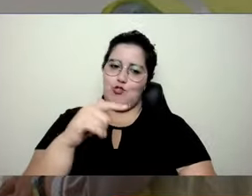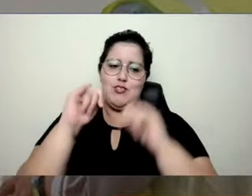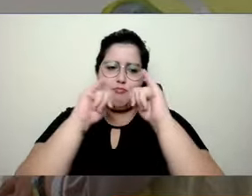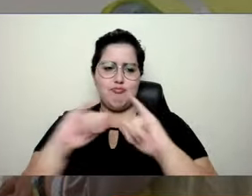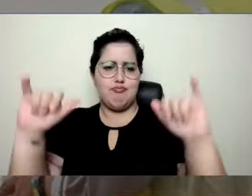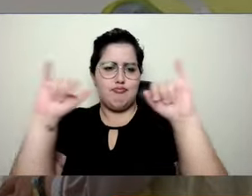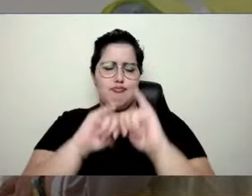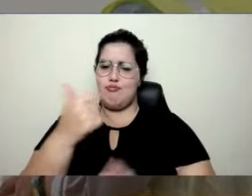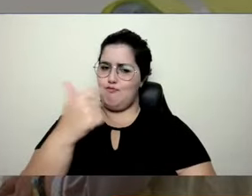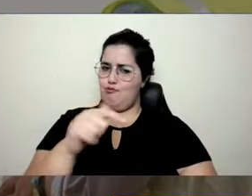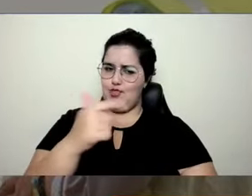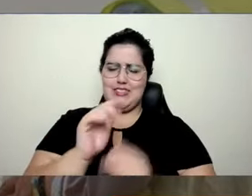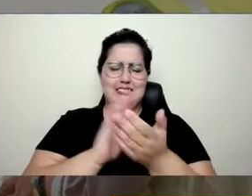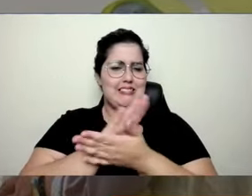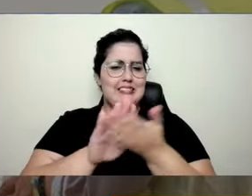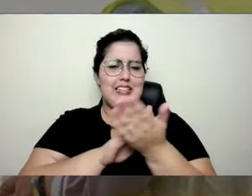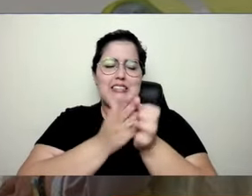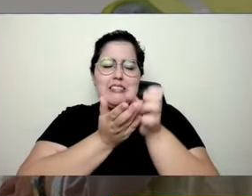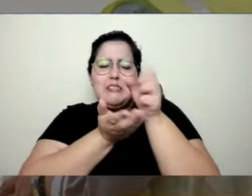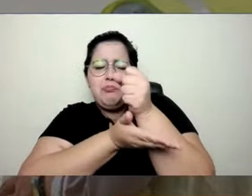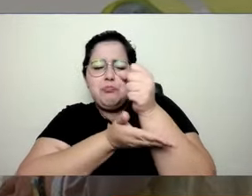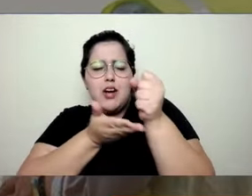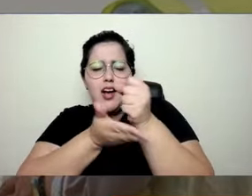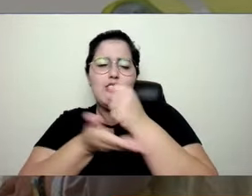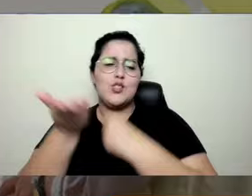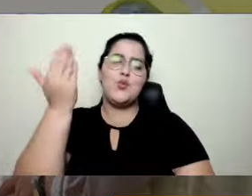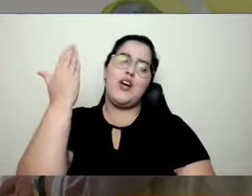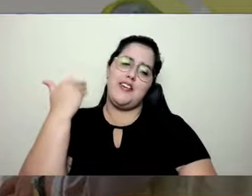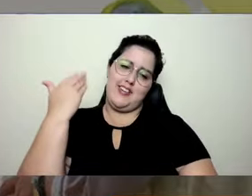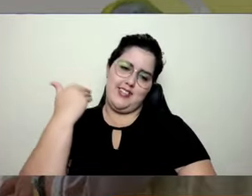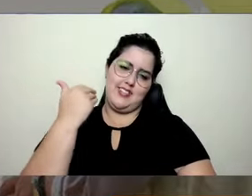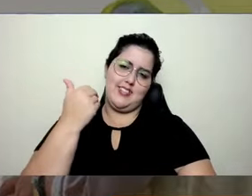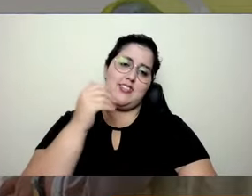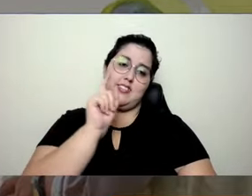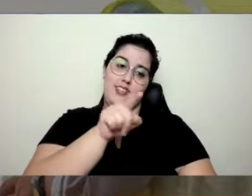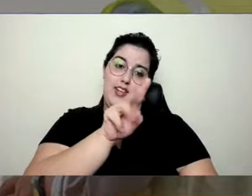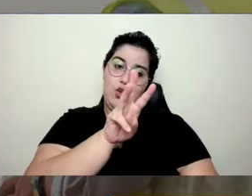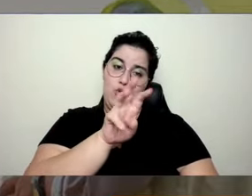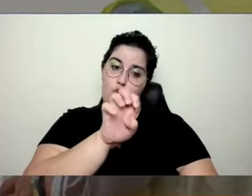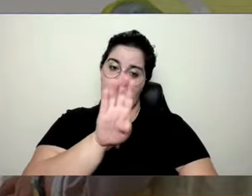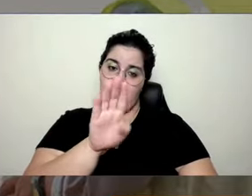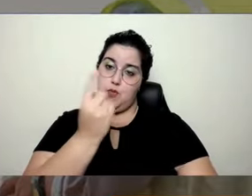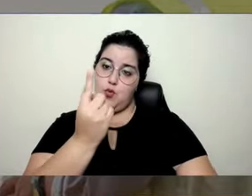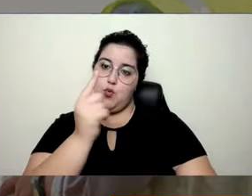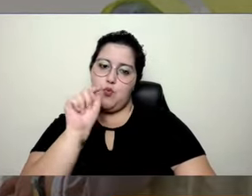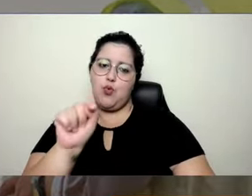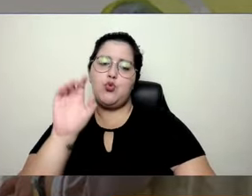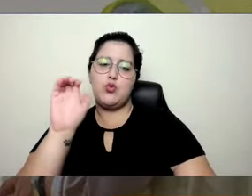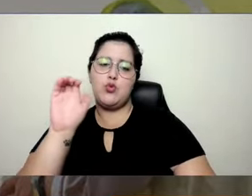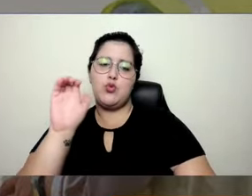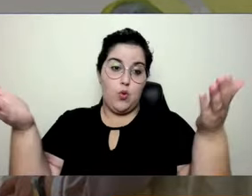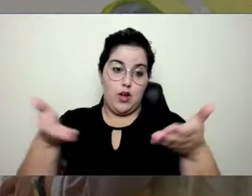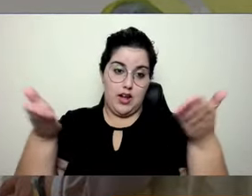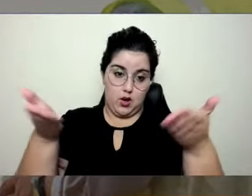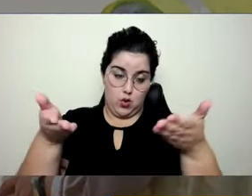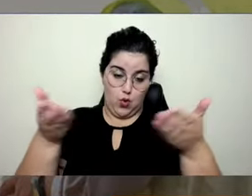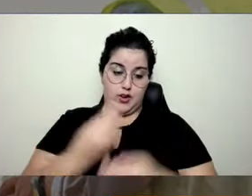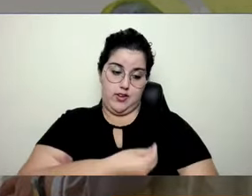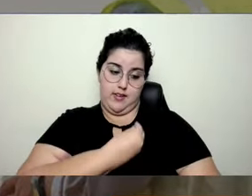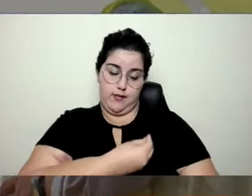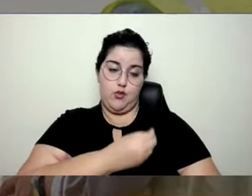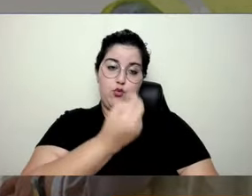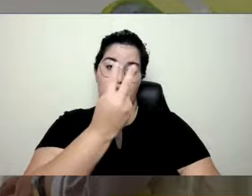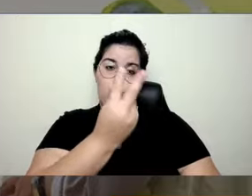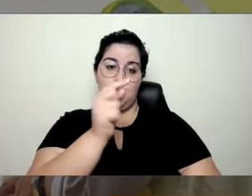interagia com você, não havia interatividade. Essa foi a web 1.0. E hoje a gente está na web 2.0, que pega os